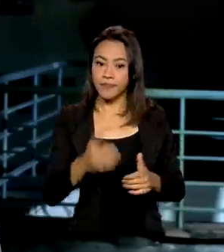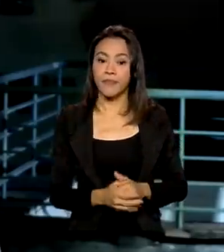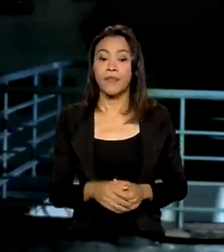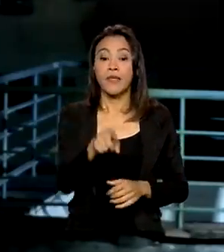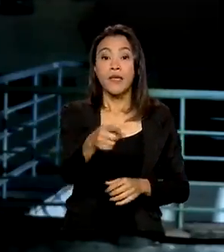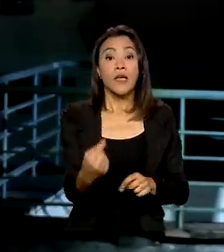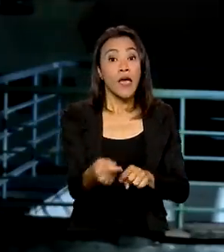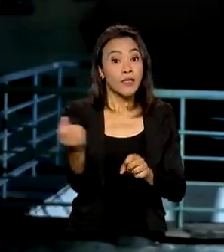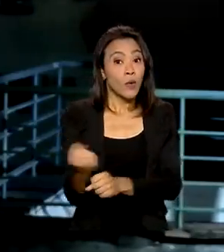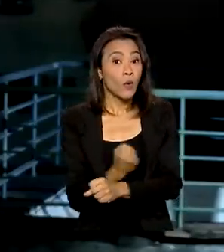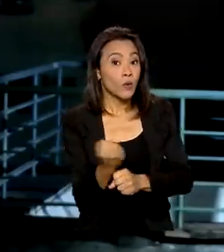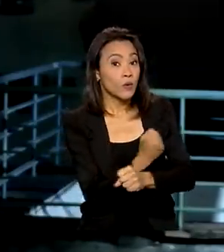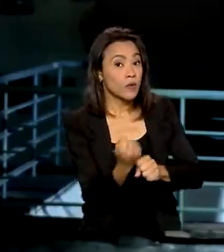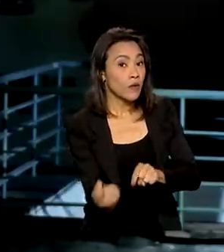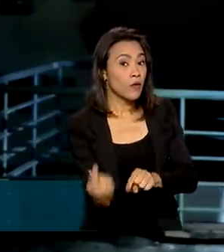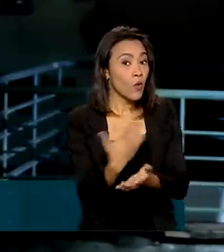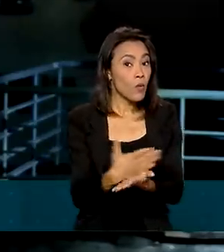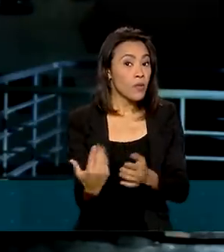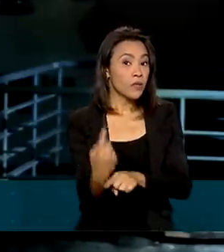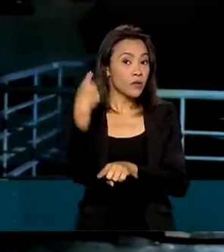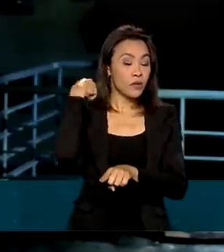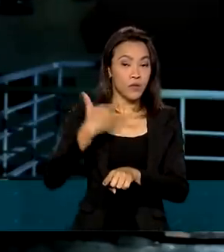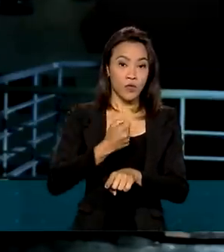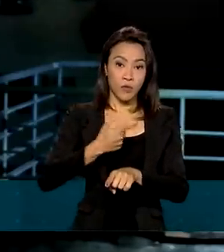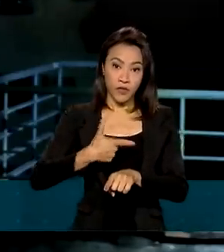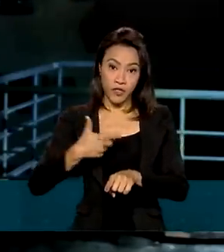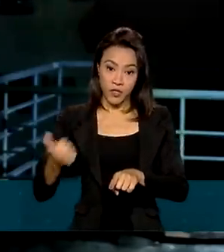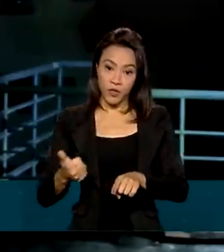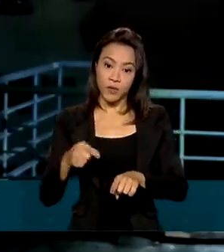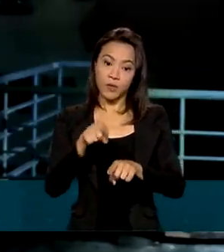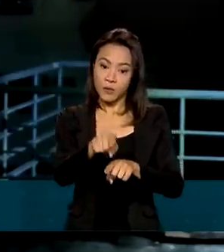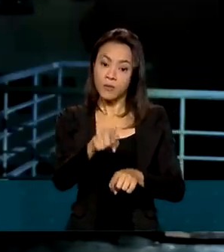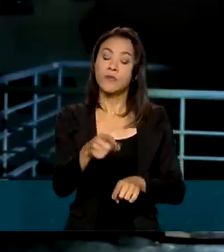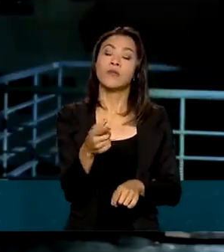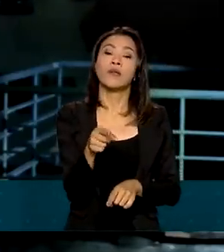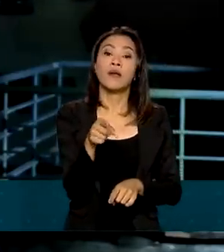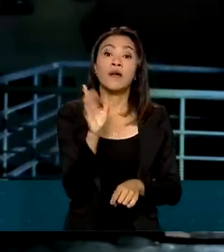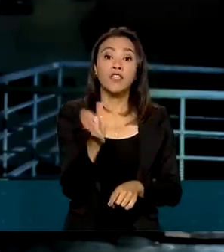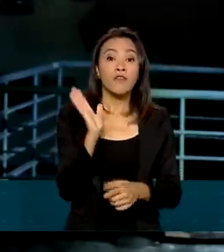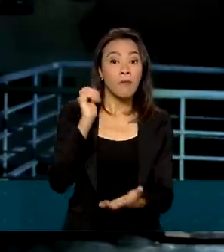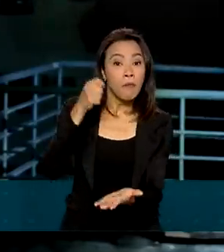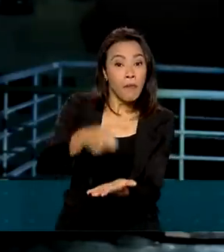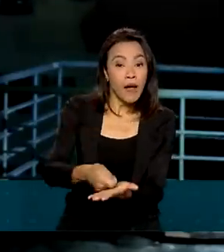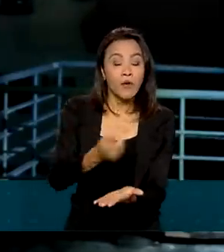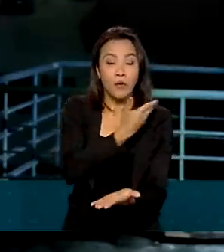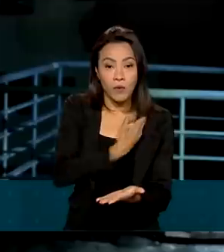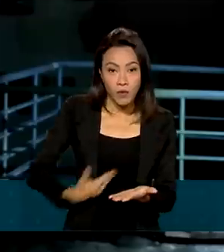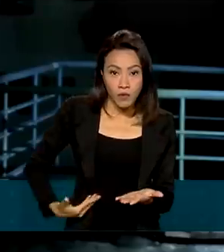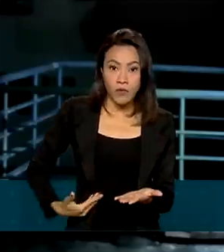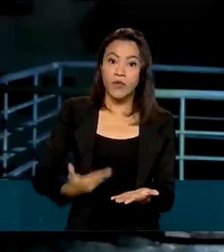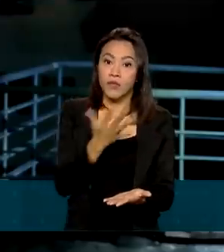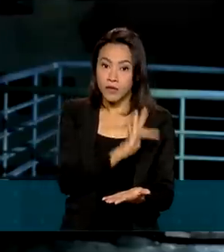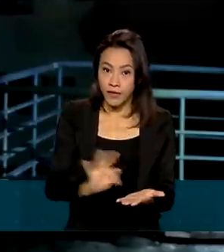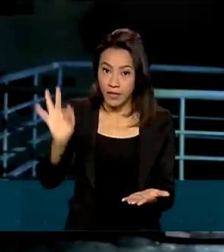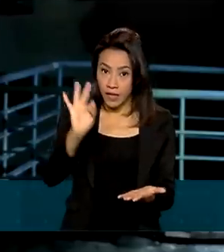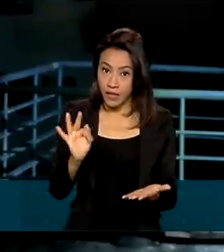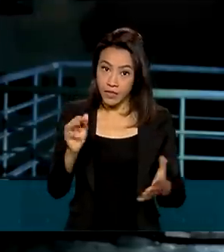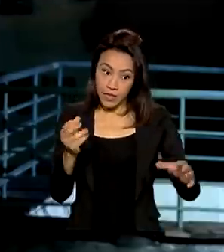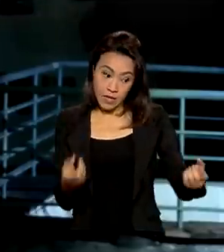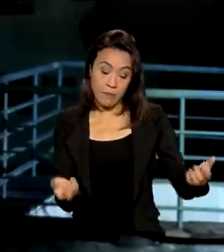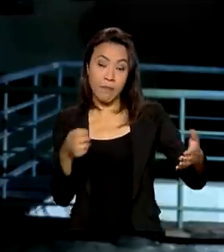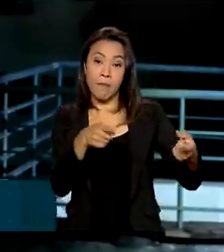começou em 2021 custou 122 milhões e meio de reais pagos com recursos federais através da Infraero.